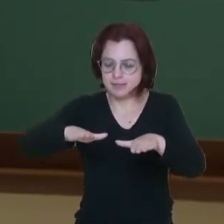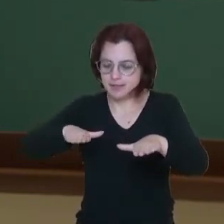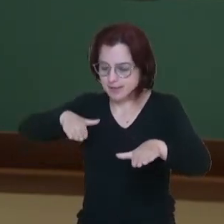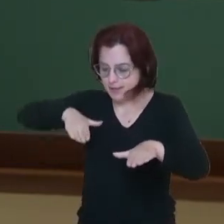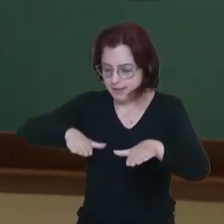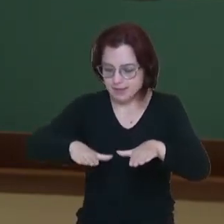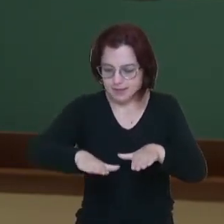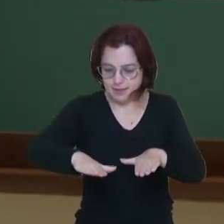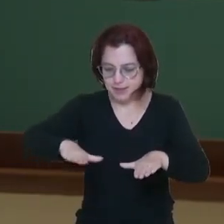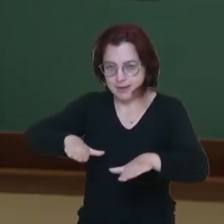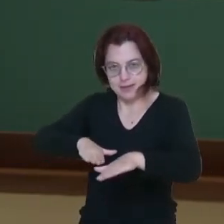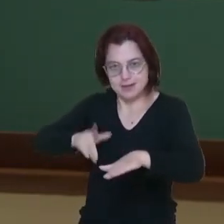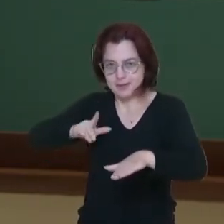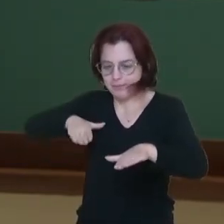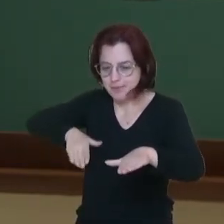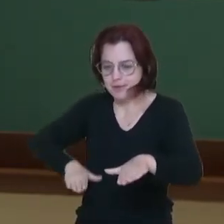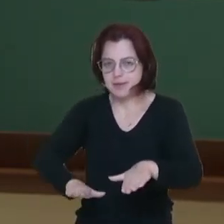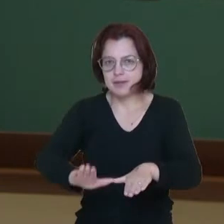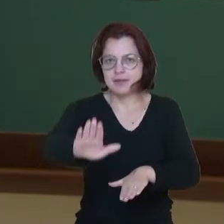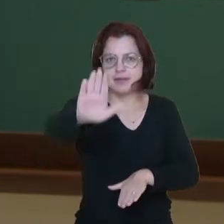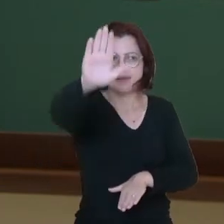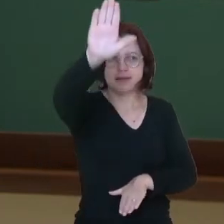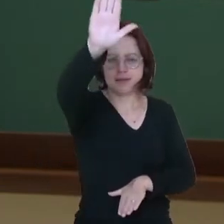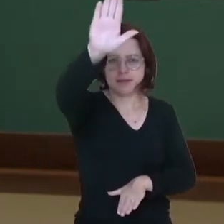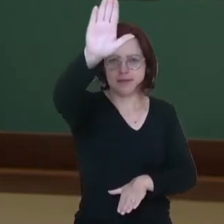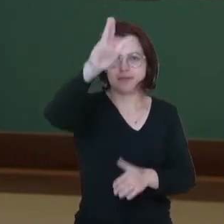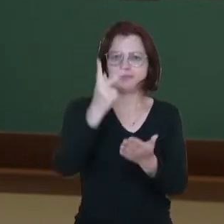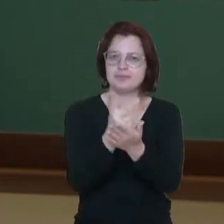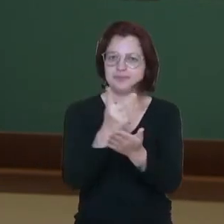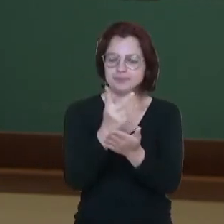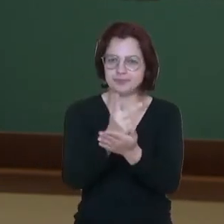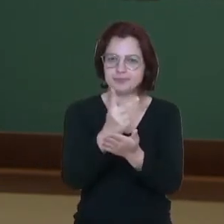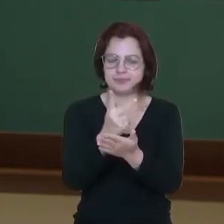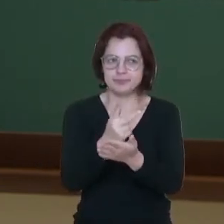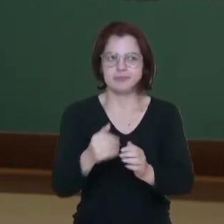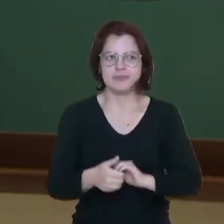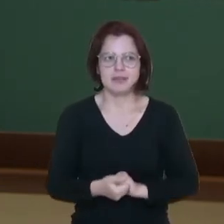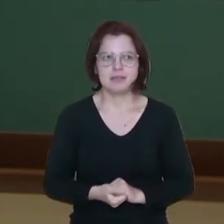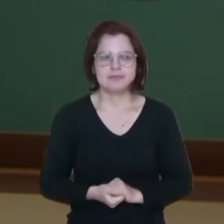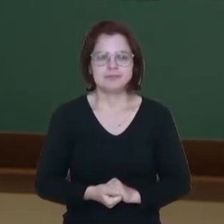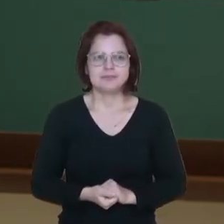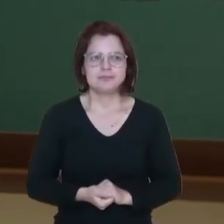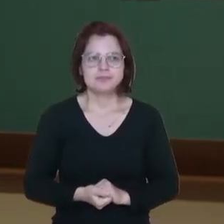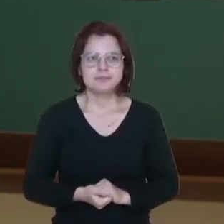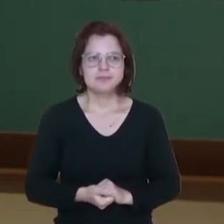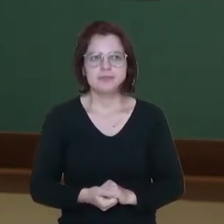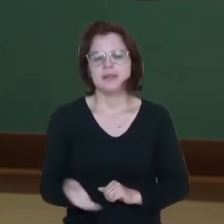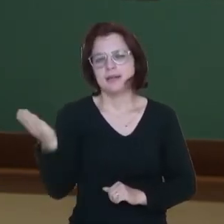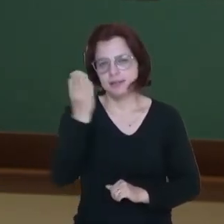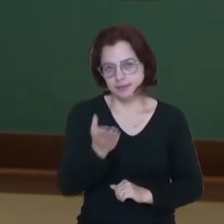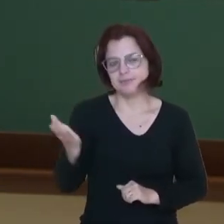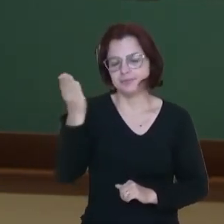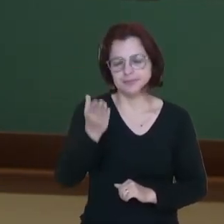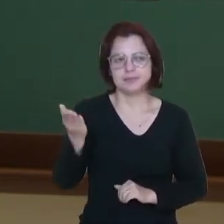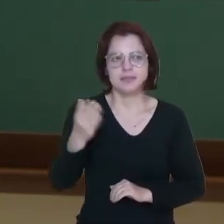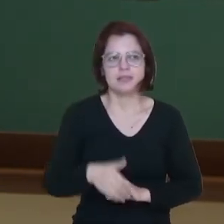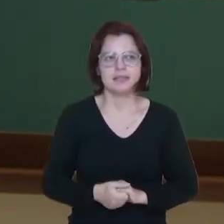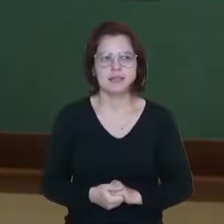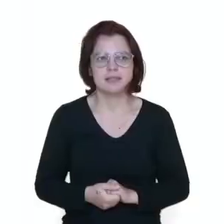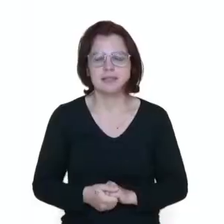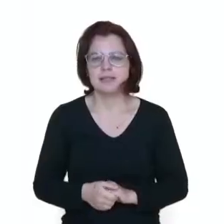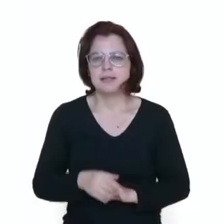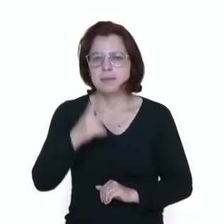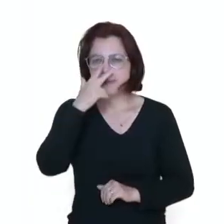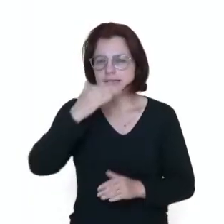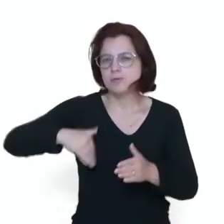ginga, mas ele vai voltar soltando o pé para frente, utilizando a sola do pé, tá? Esse é o golpe. É um chute